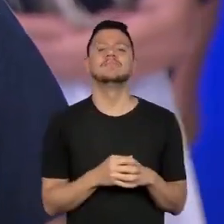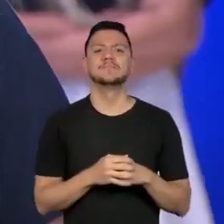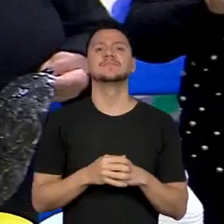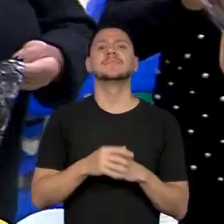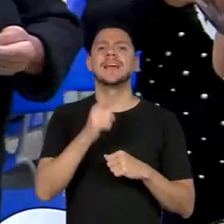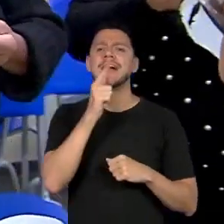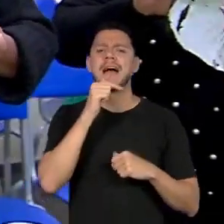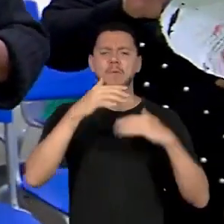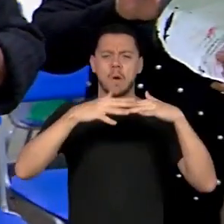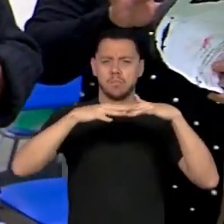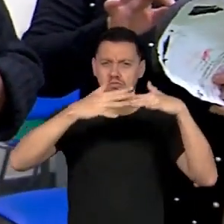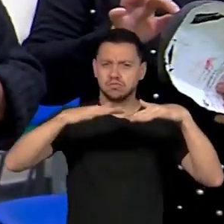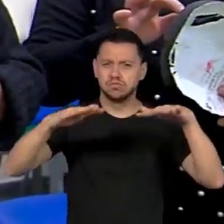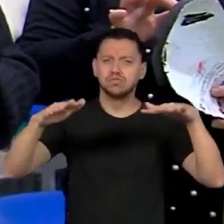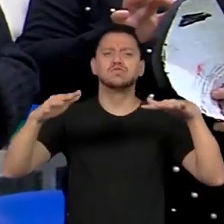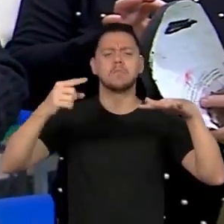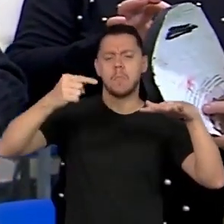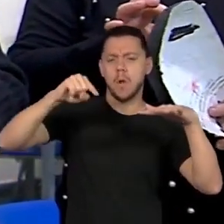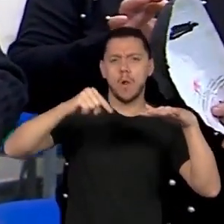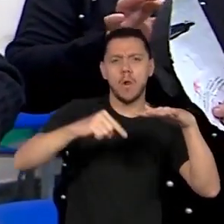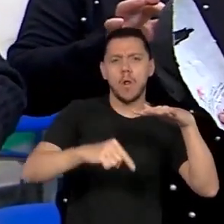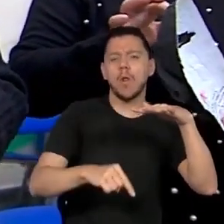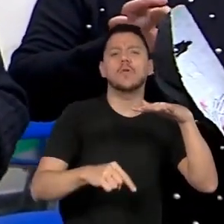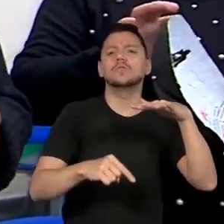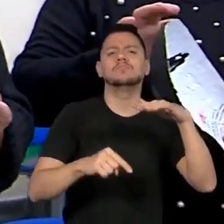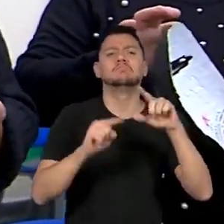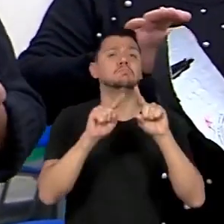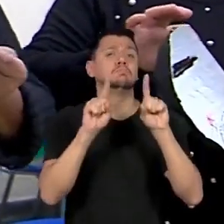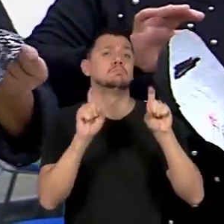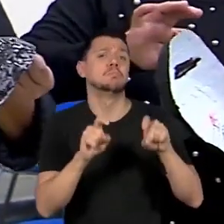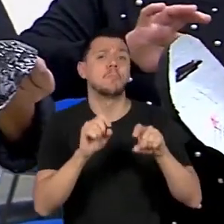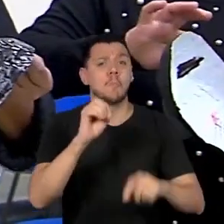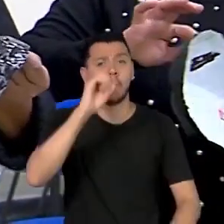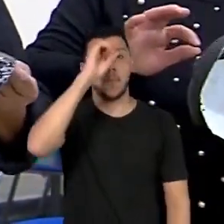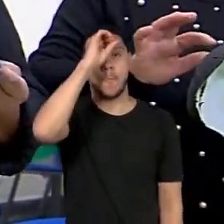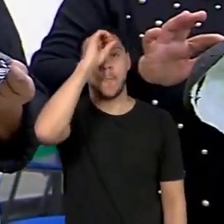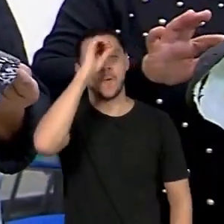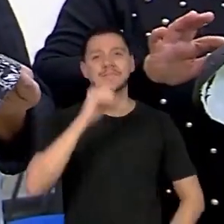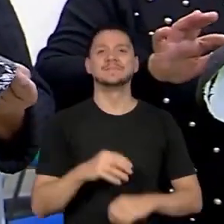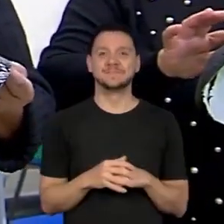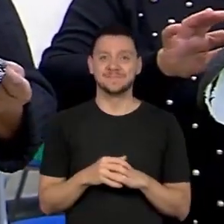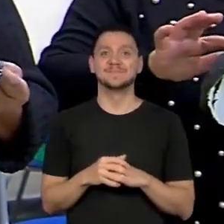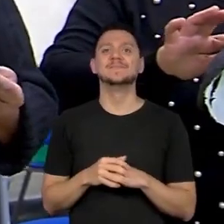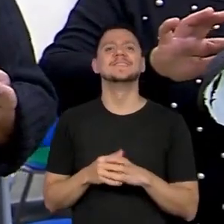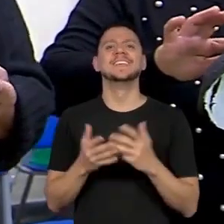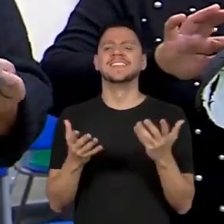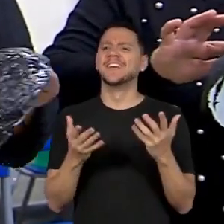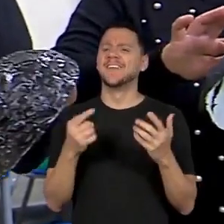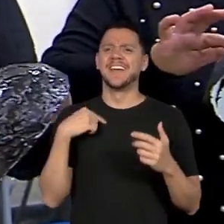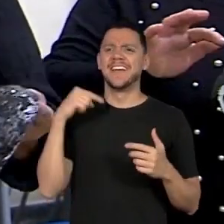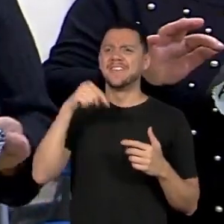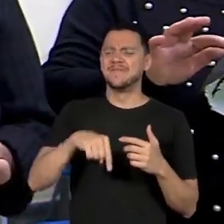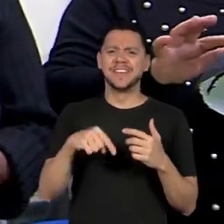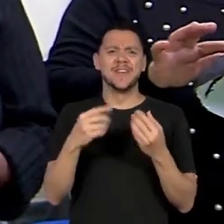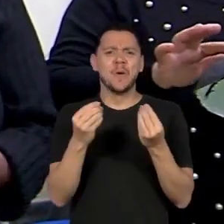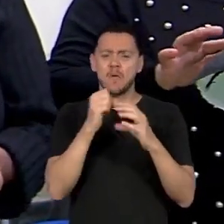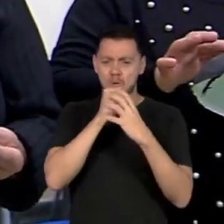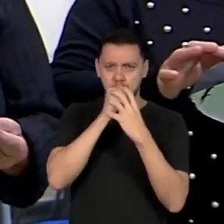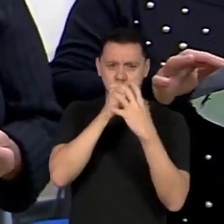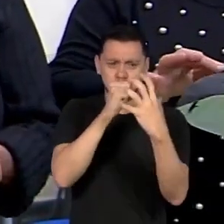das águas. Eu estou pintando essa máscara aqui para pôr na exposição para vocês saberem como que faz a máscara de uma bexiga. Eu ia saber isso?